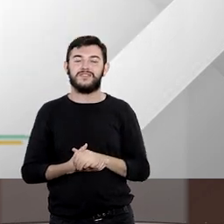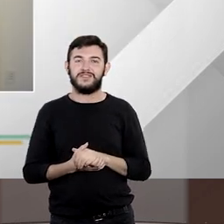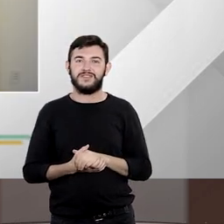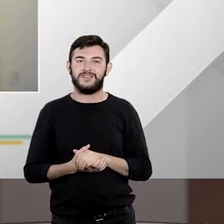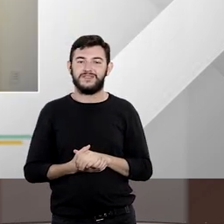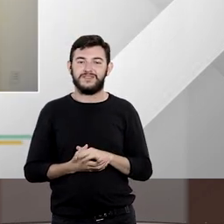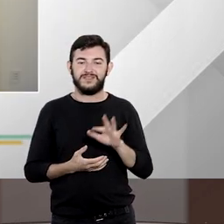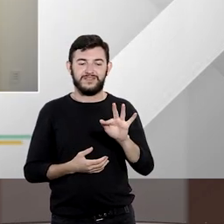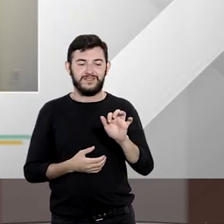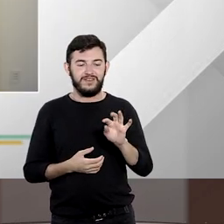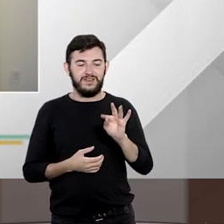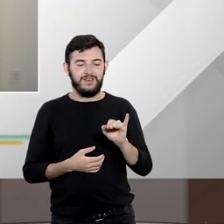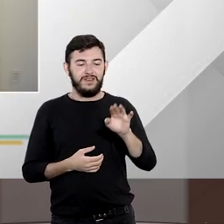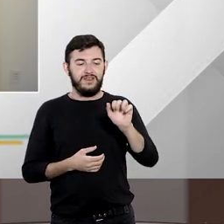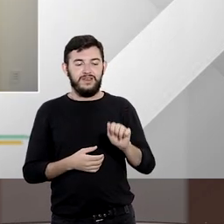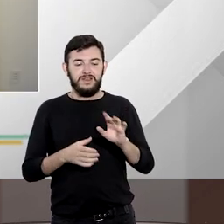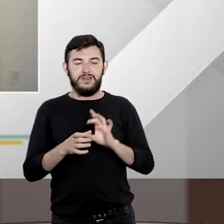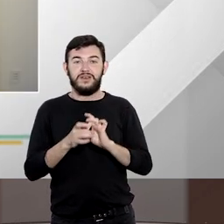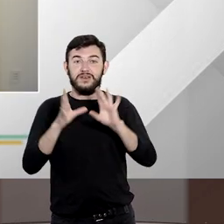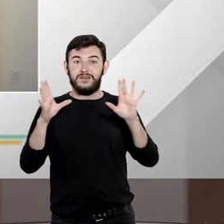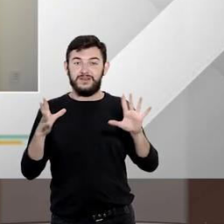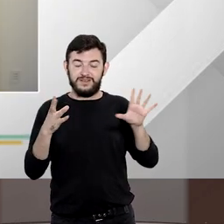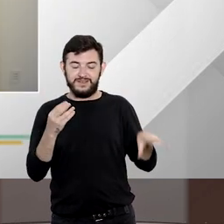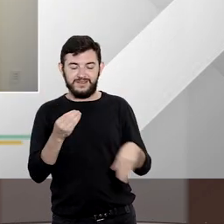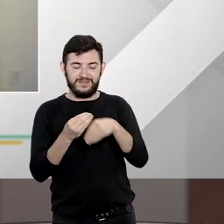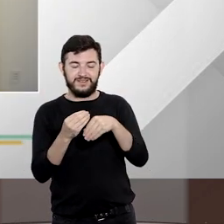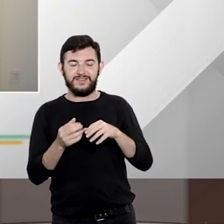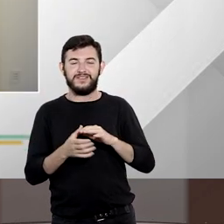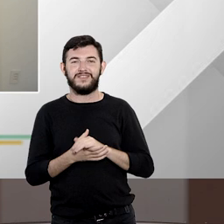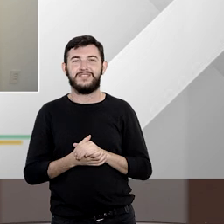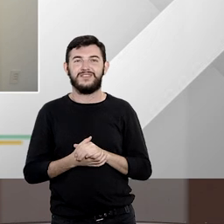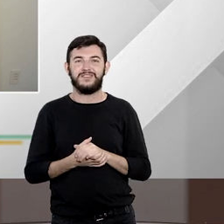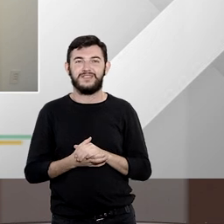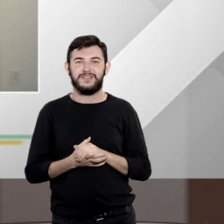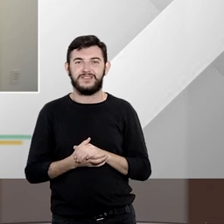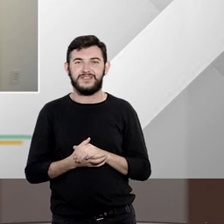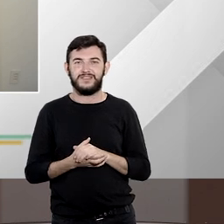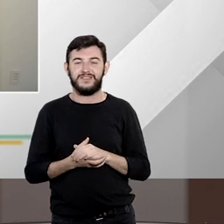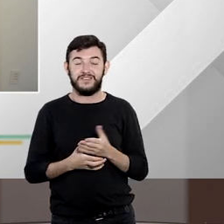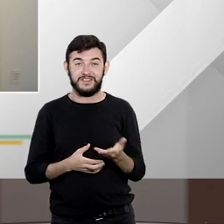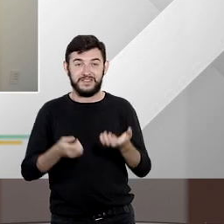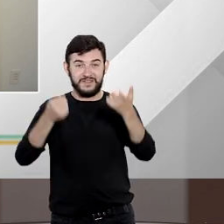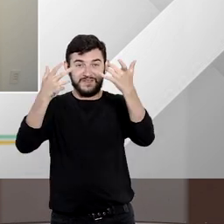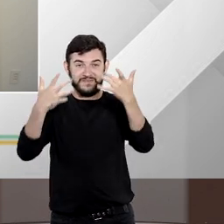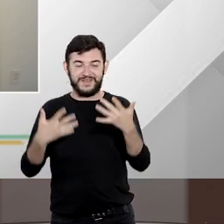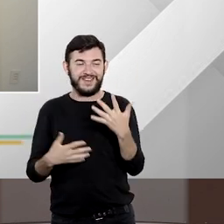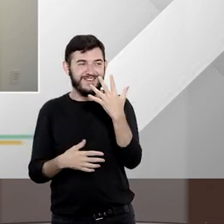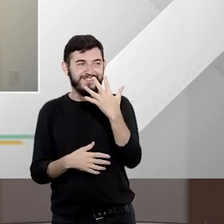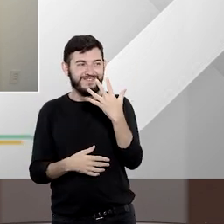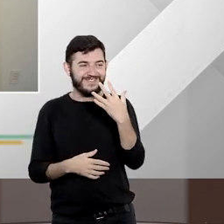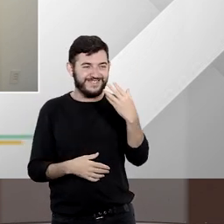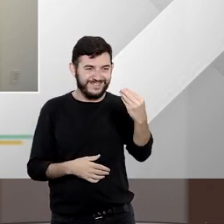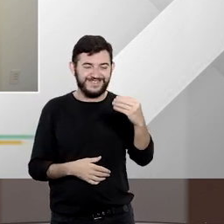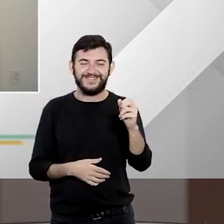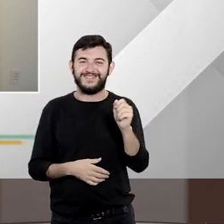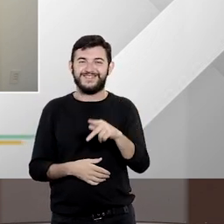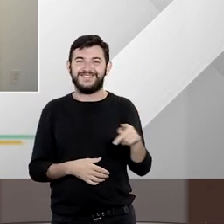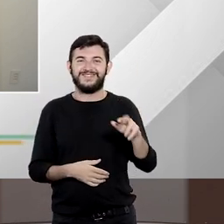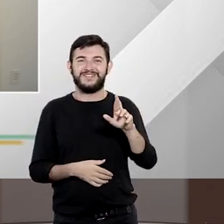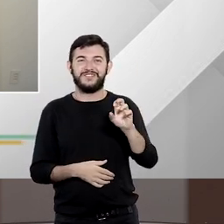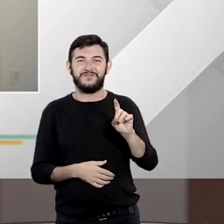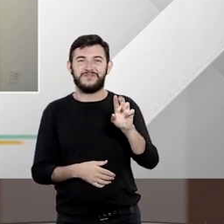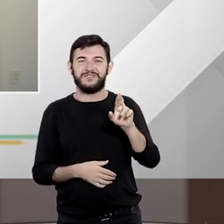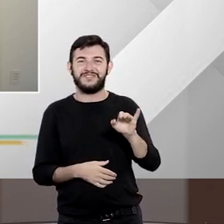Fátima se você me permite complementar só depois da declaração apaixonada desde a declaração eu